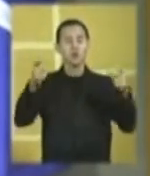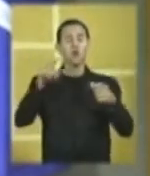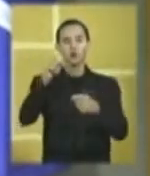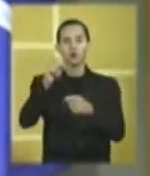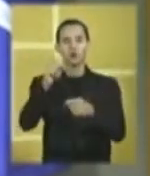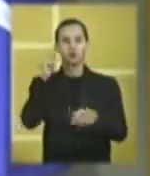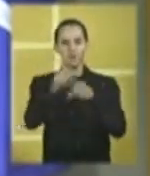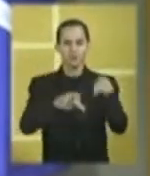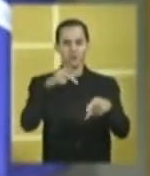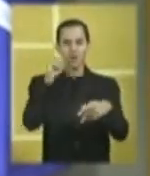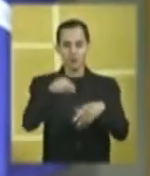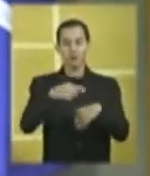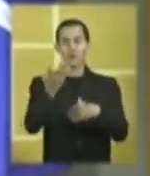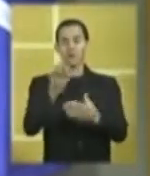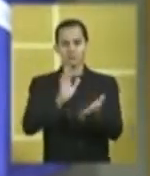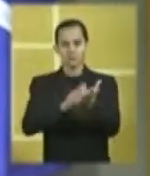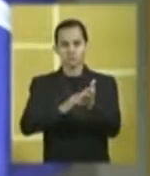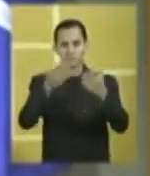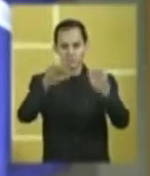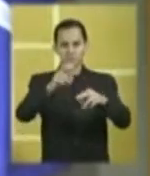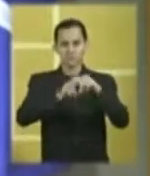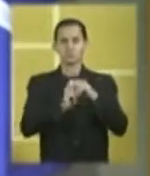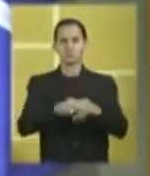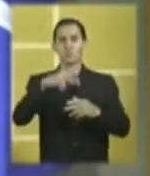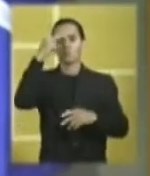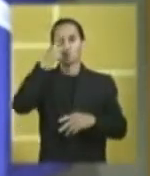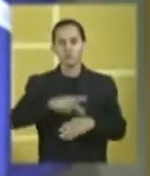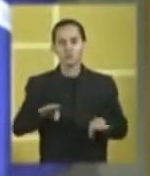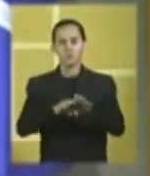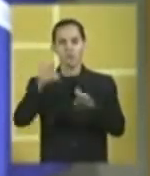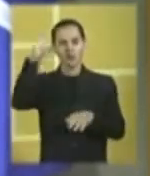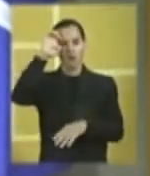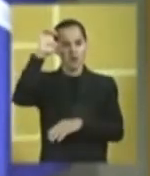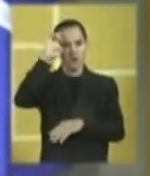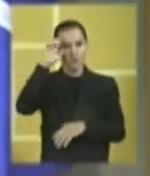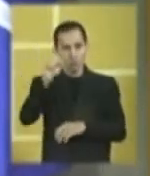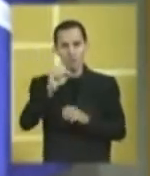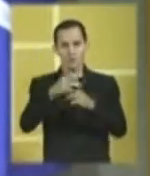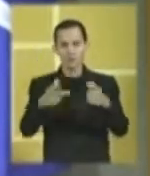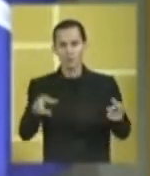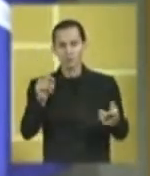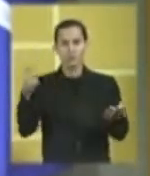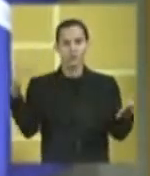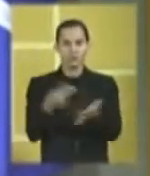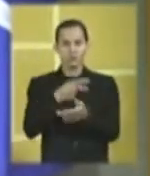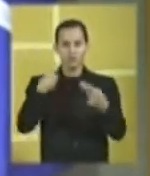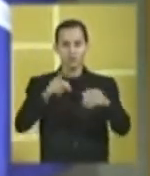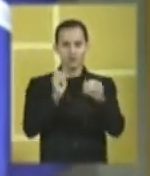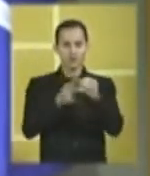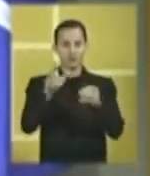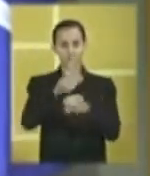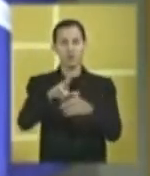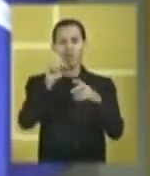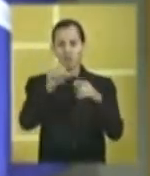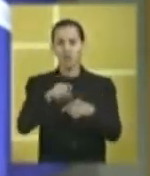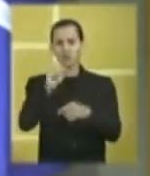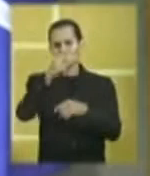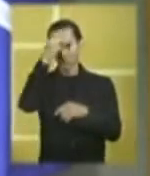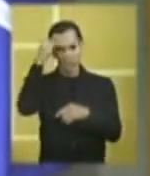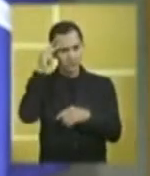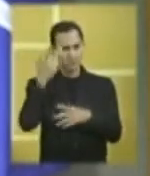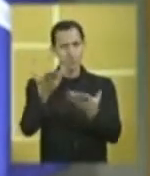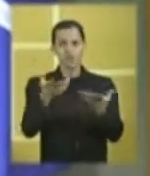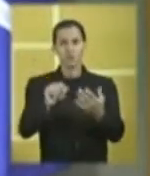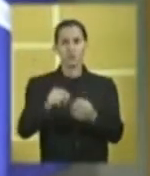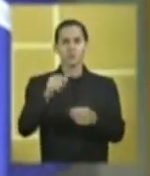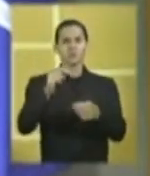população. Por isso quero parabenizar a Exª pela postura, pela ética, que as coisas que acontecem na Cidade de Bernândia são para as pessoas.